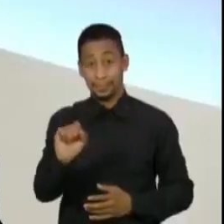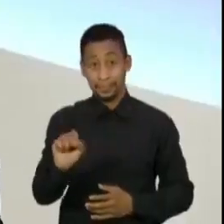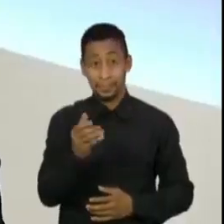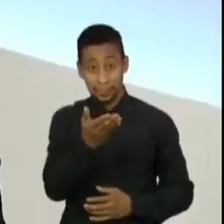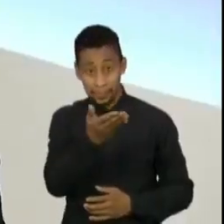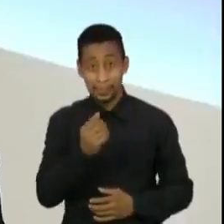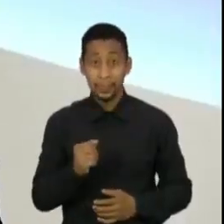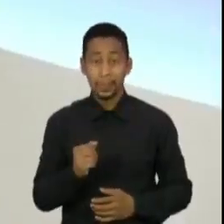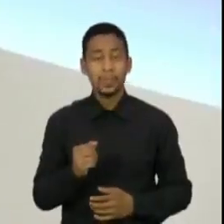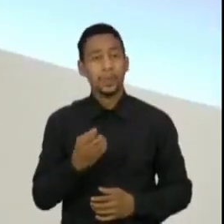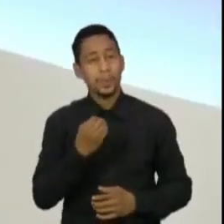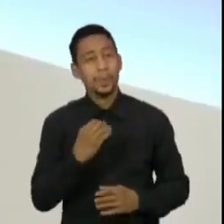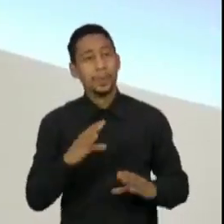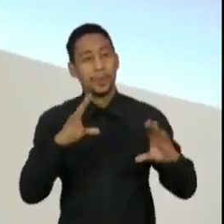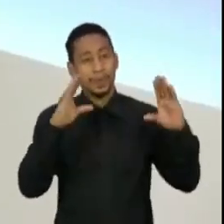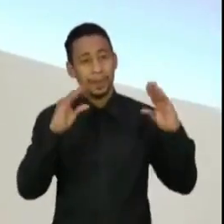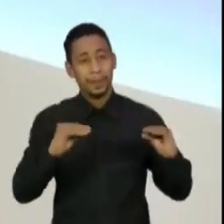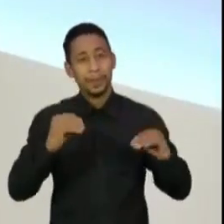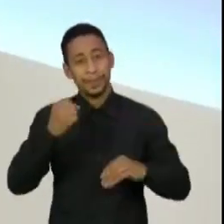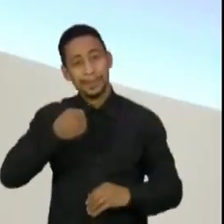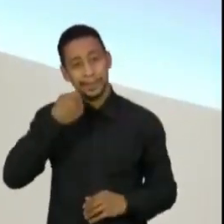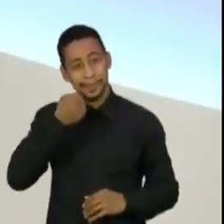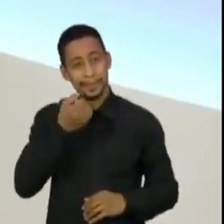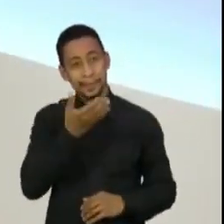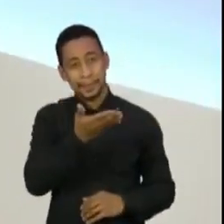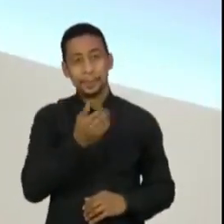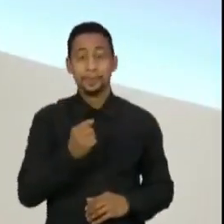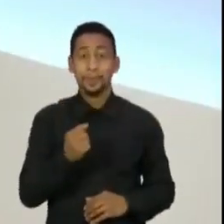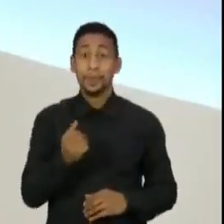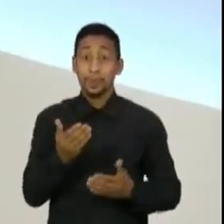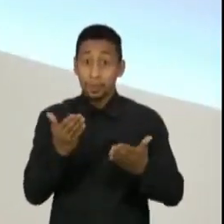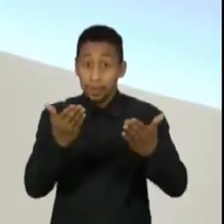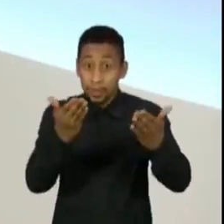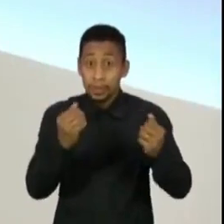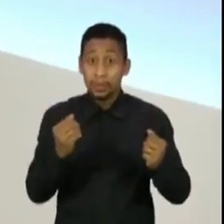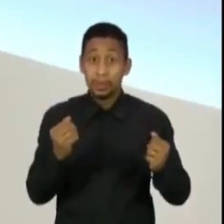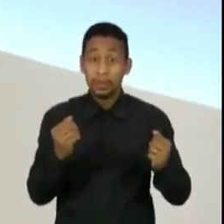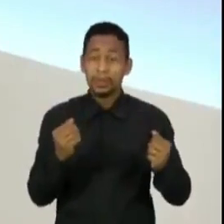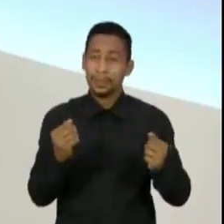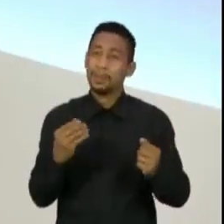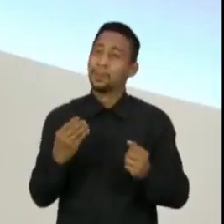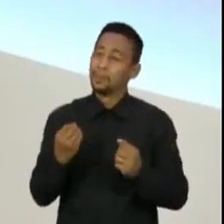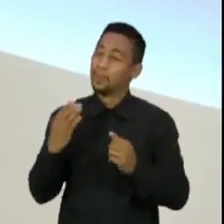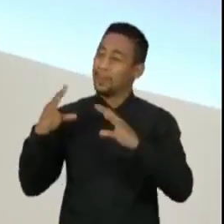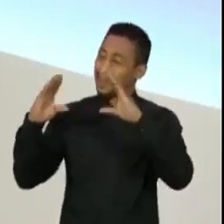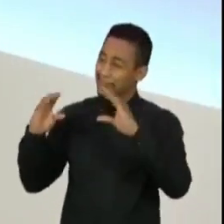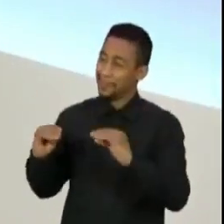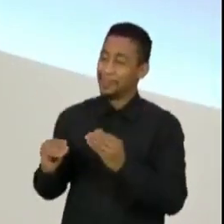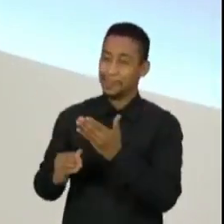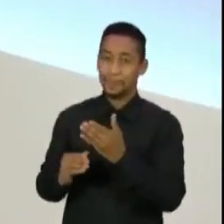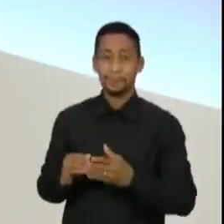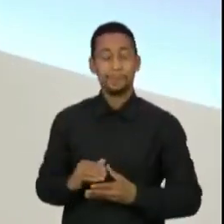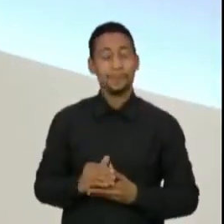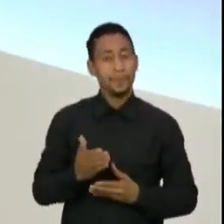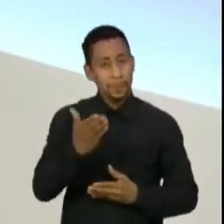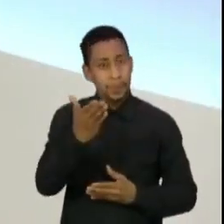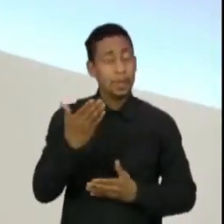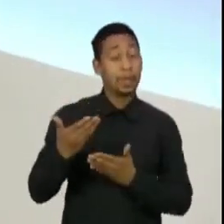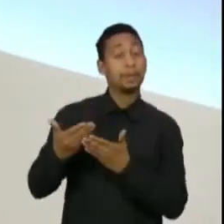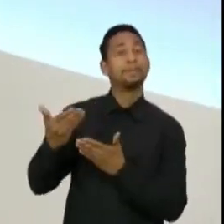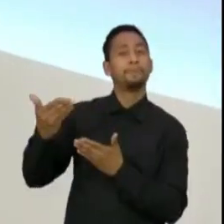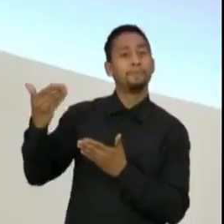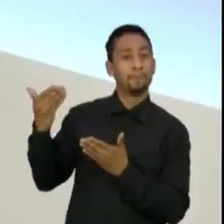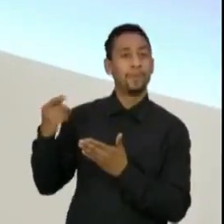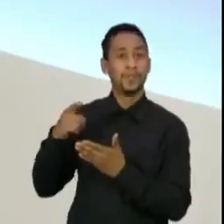Boa noite, senador. Senador, o senhor comemorou recentemente... Taís, boa noite. O senhor comemorou